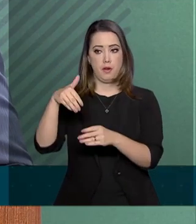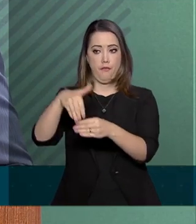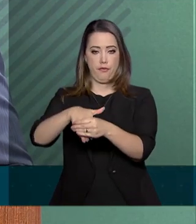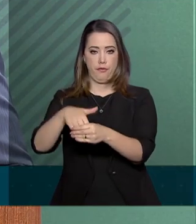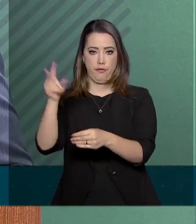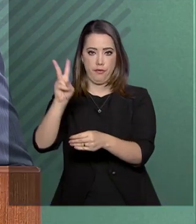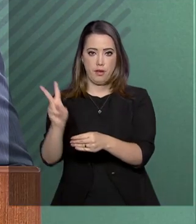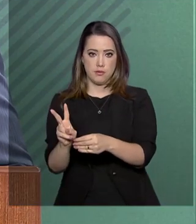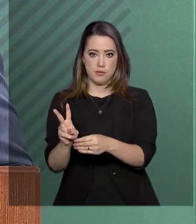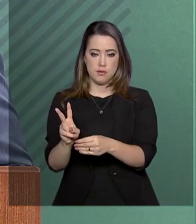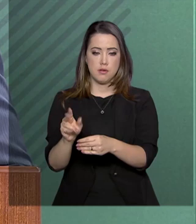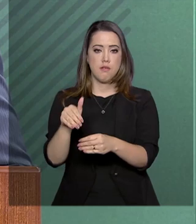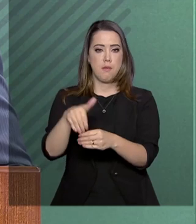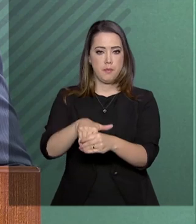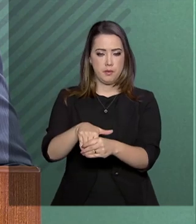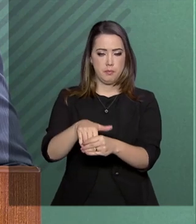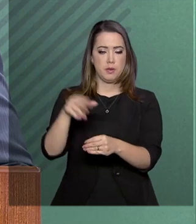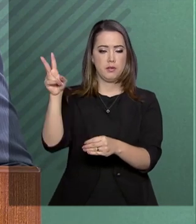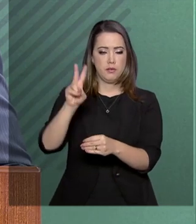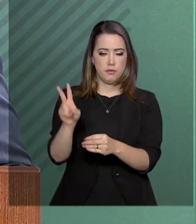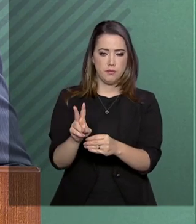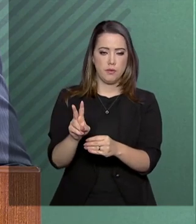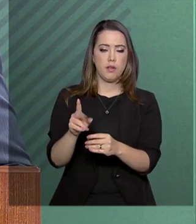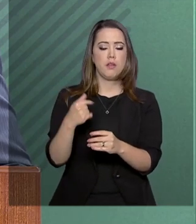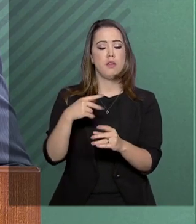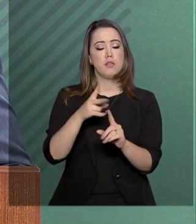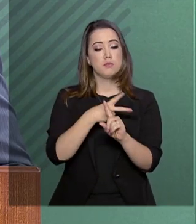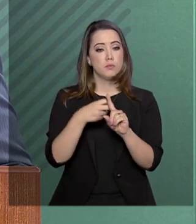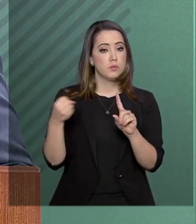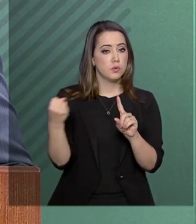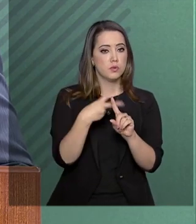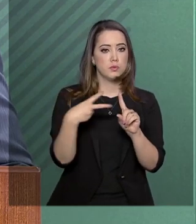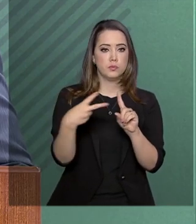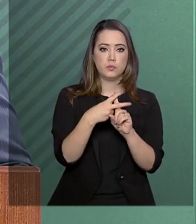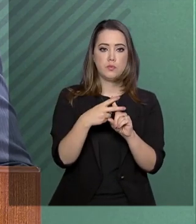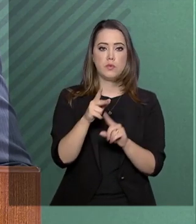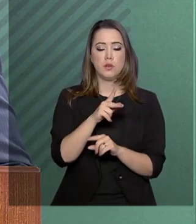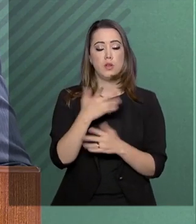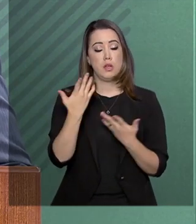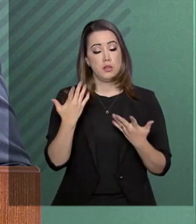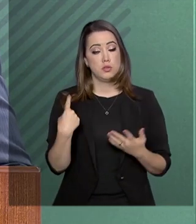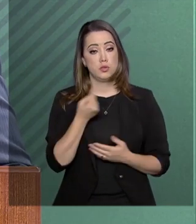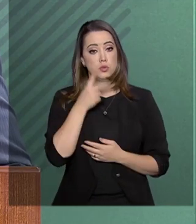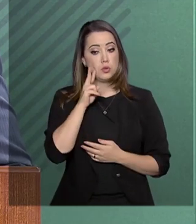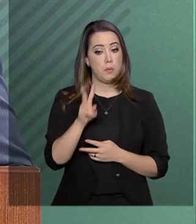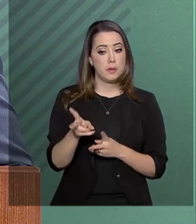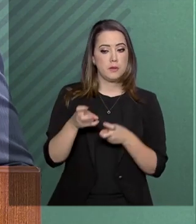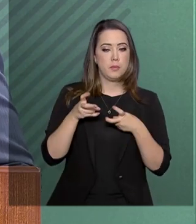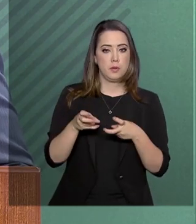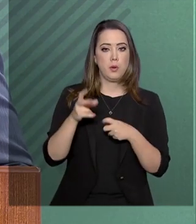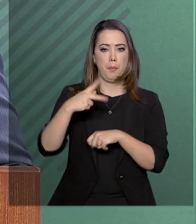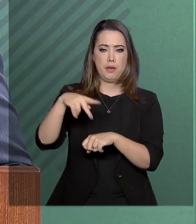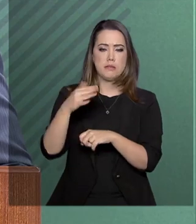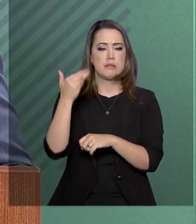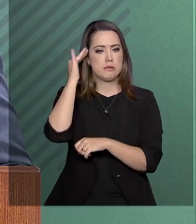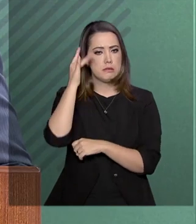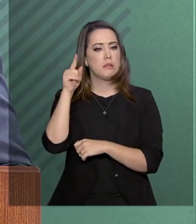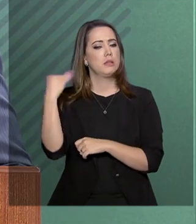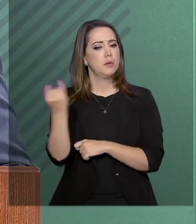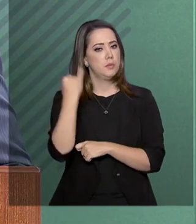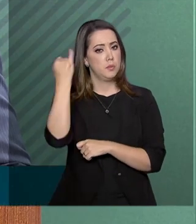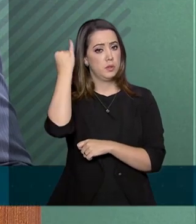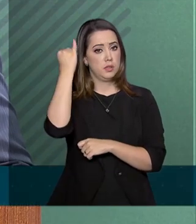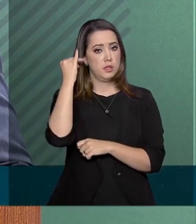Ministério da Economia avalia que o país entendeu a necessidade de fazer uma reforma